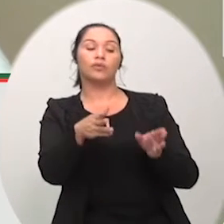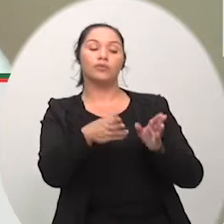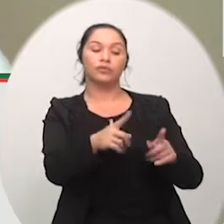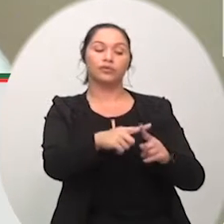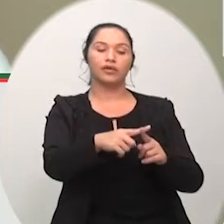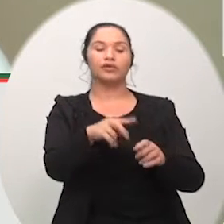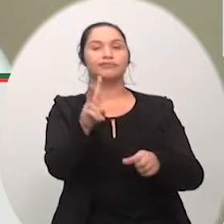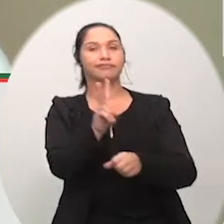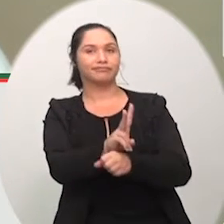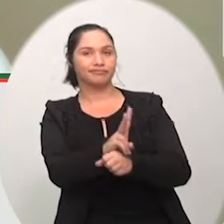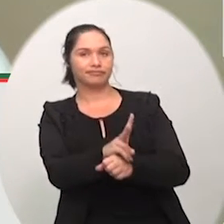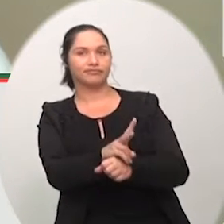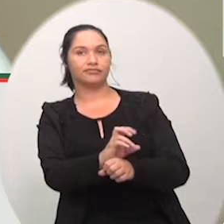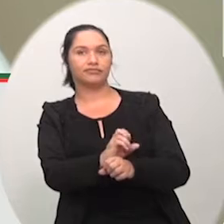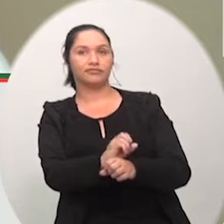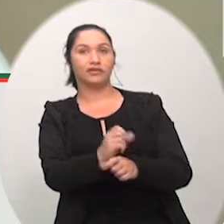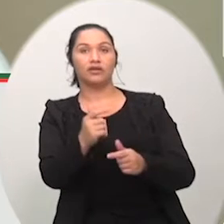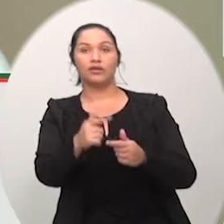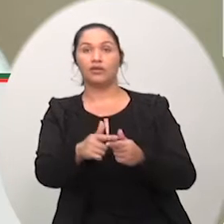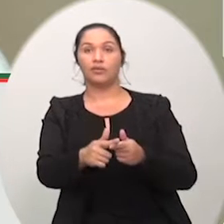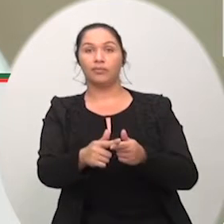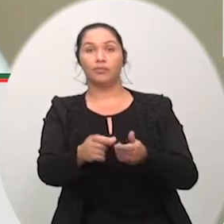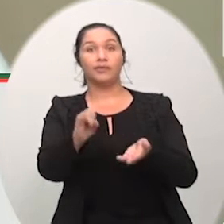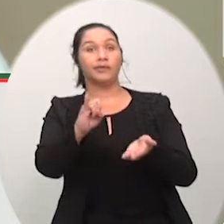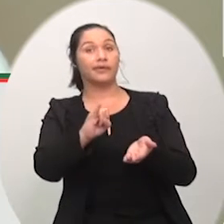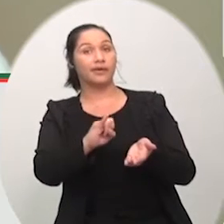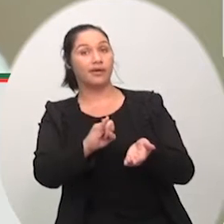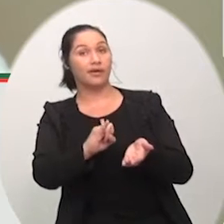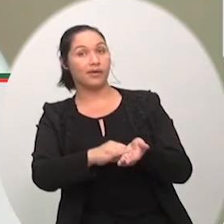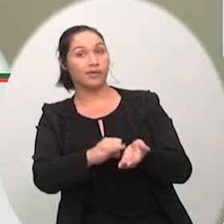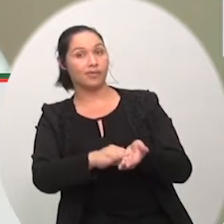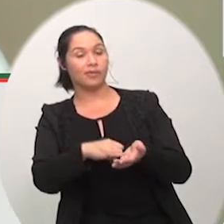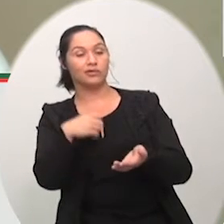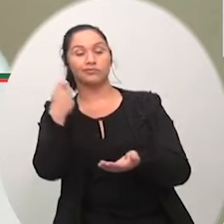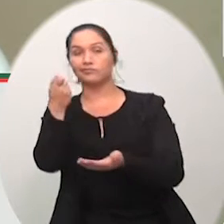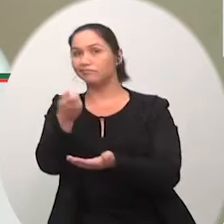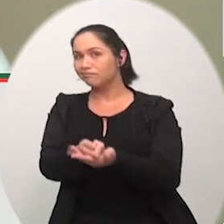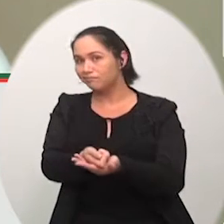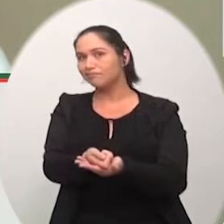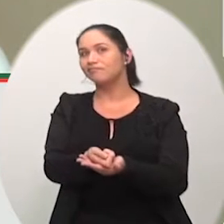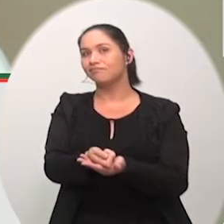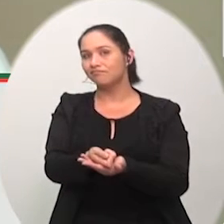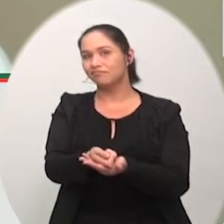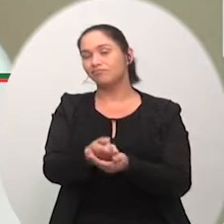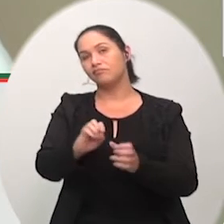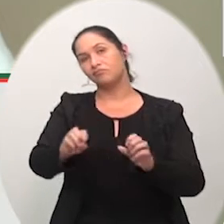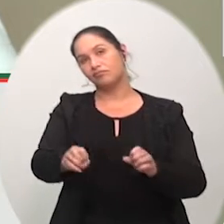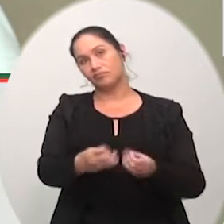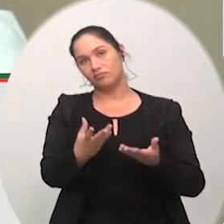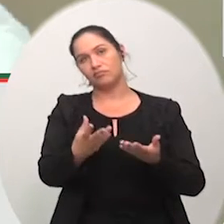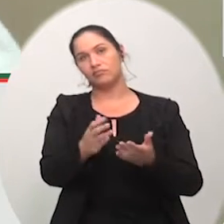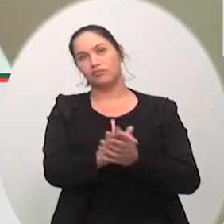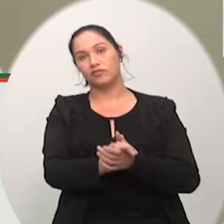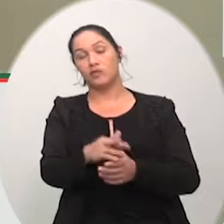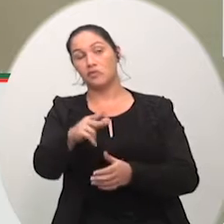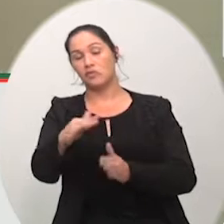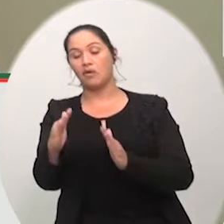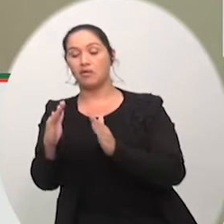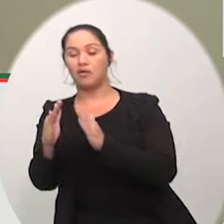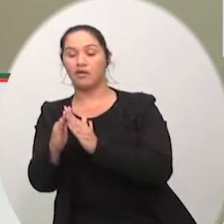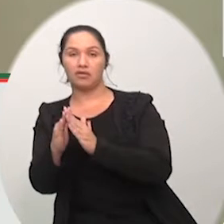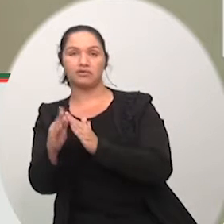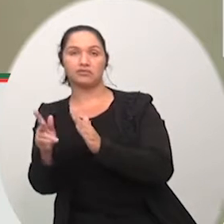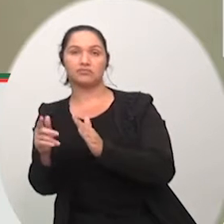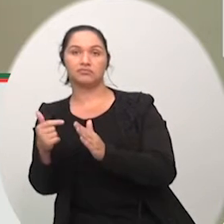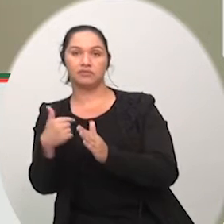pagamos imposto da nossa casa, nós pagamos imposto também dos túmulos dos nossos entes queridos que já estão, futuramente a gente também. Então,